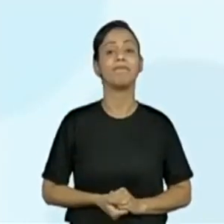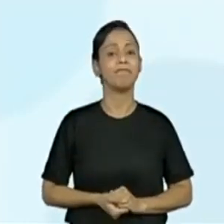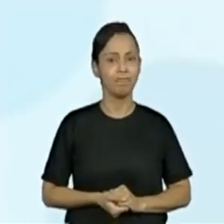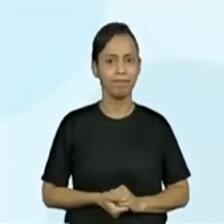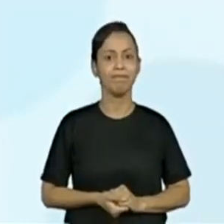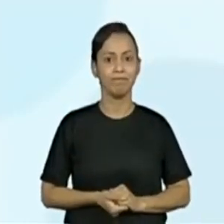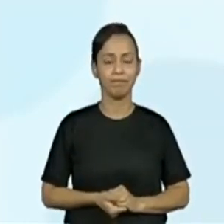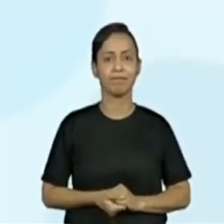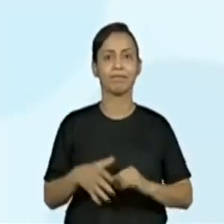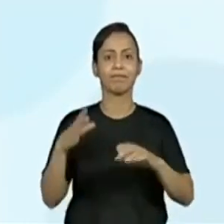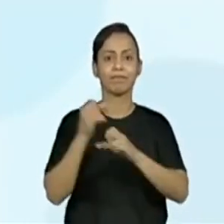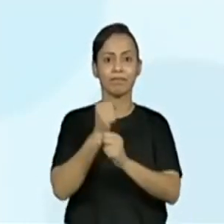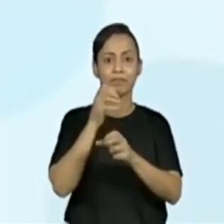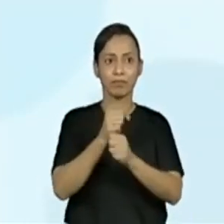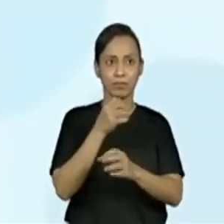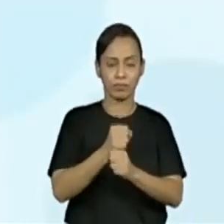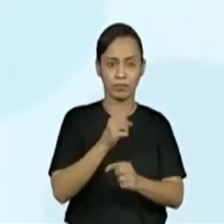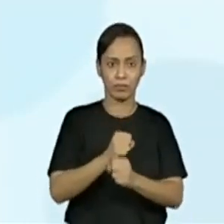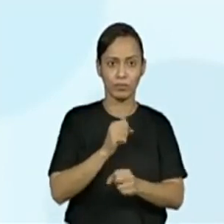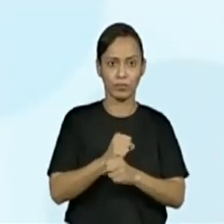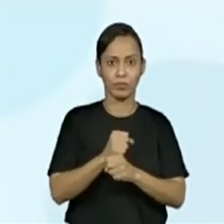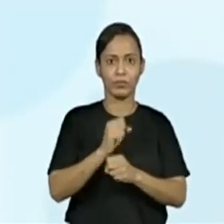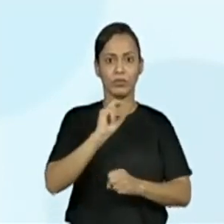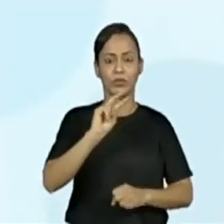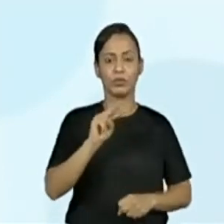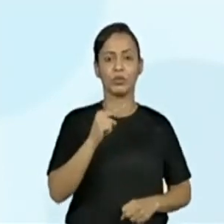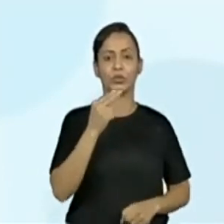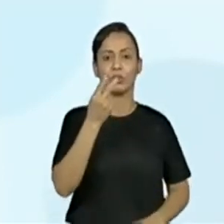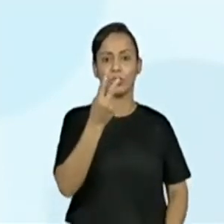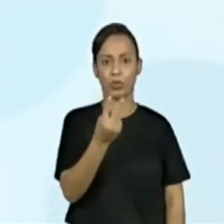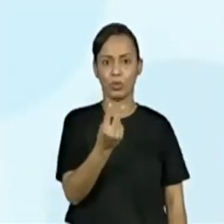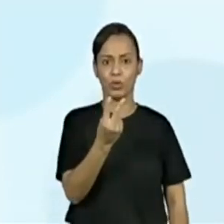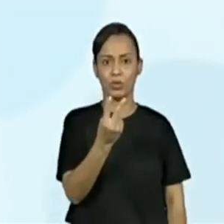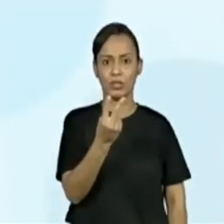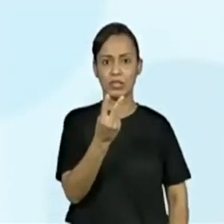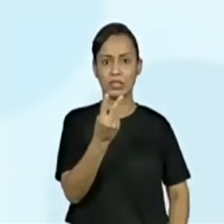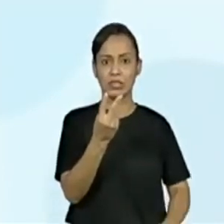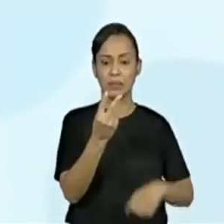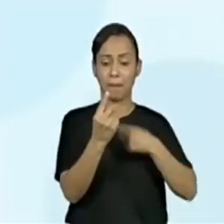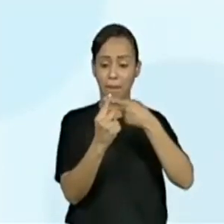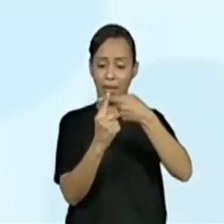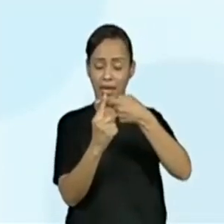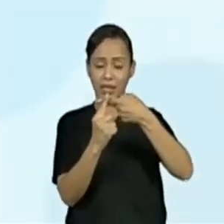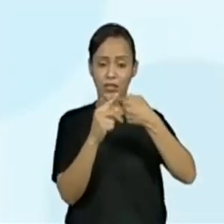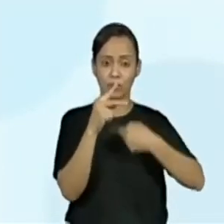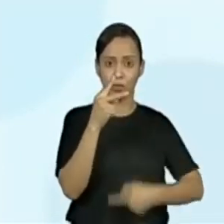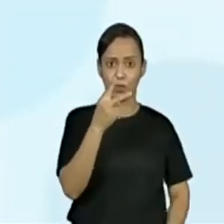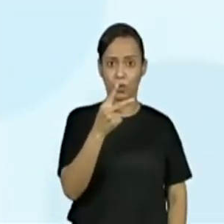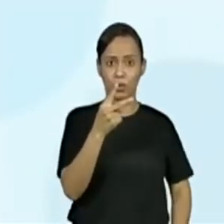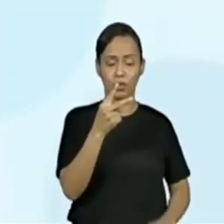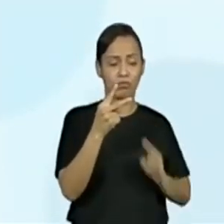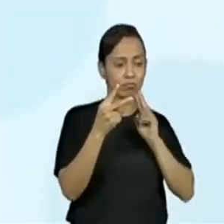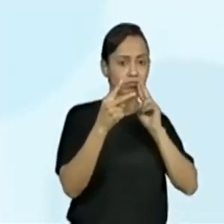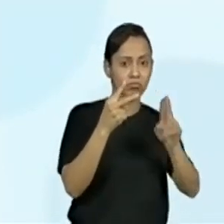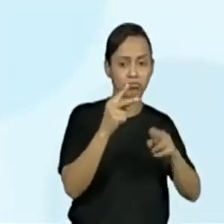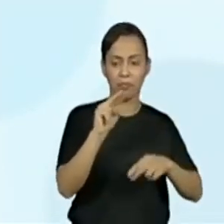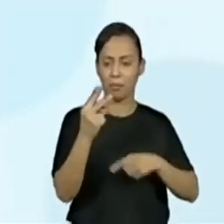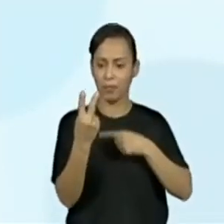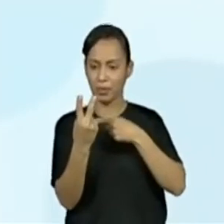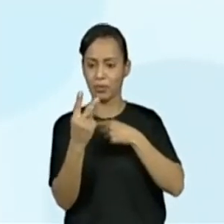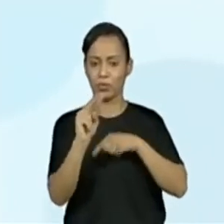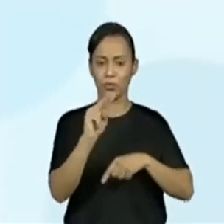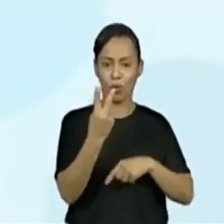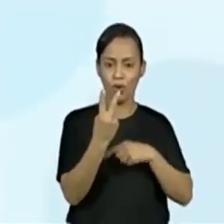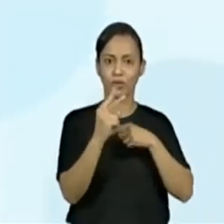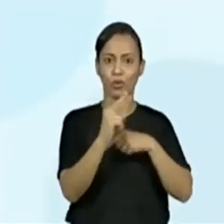Ao somar 2, nós obtemos o número seguinte, se é de 2 em 2. Podemos registrar assim? Podemos,